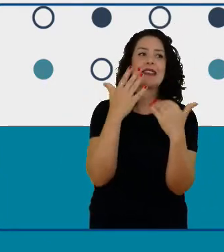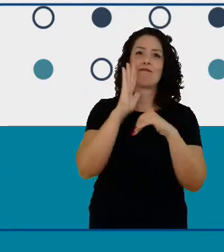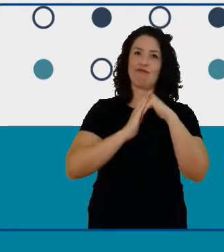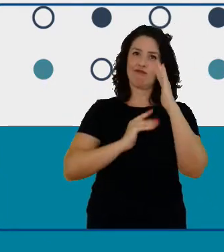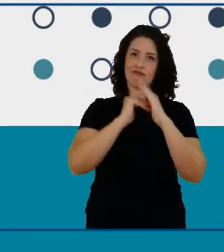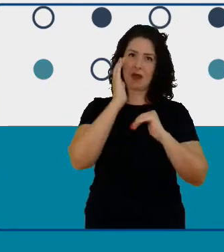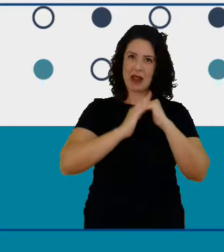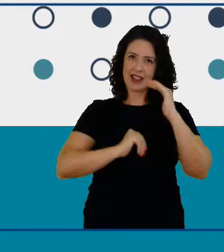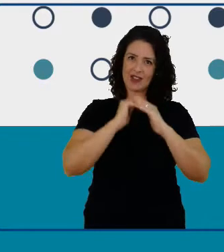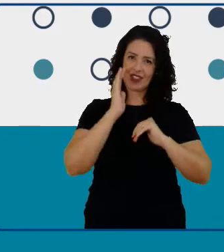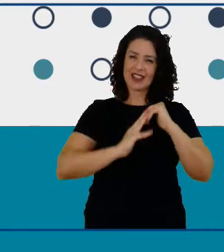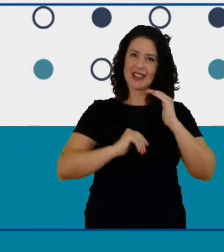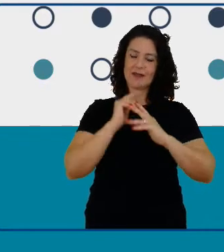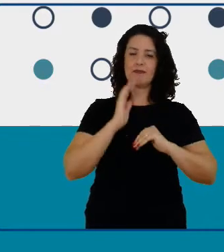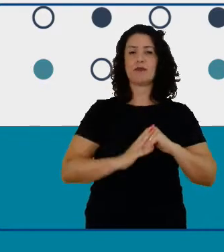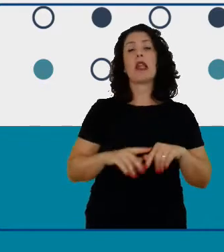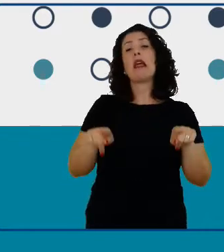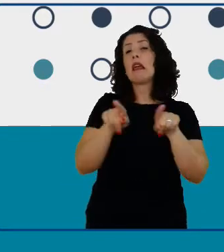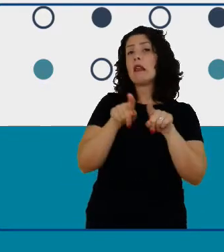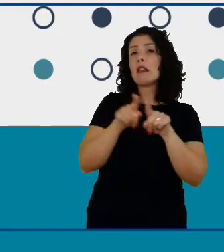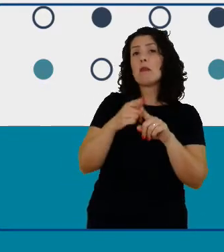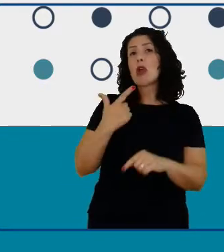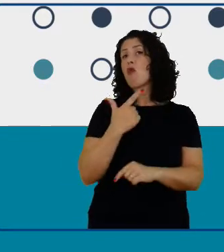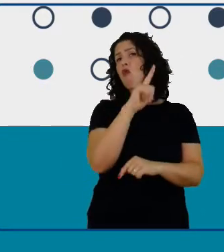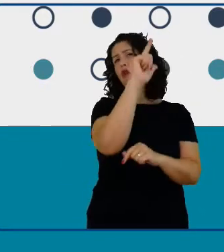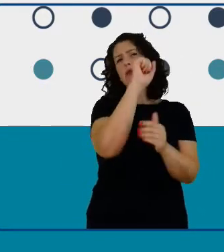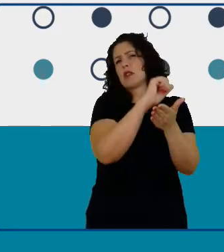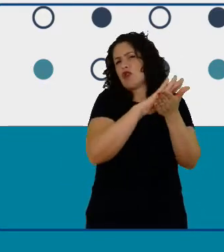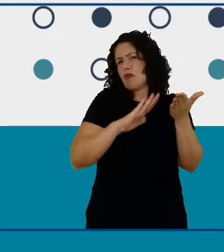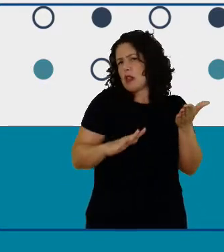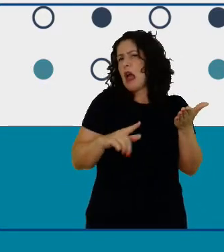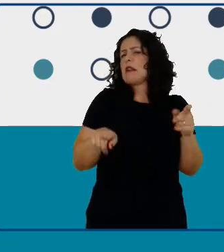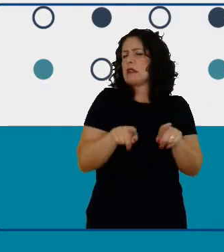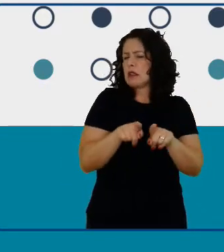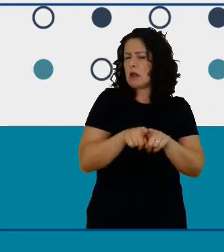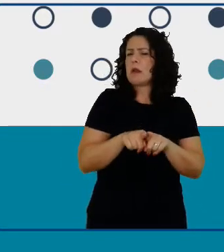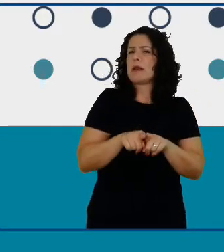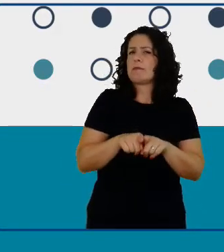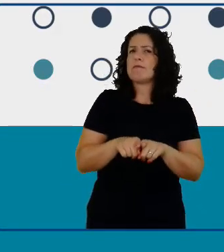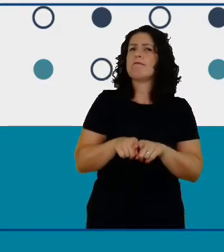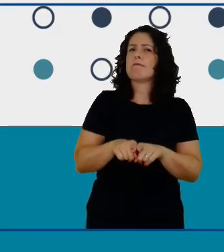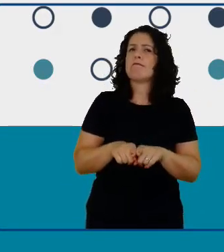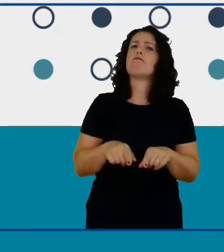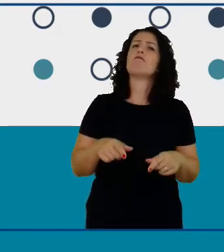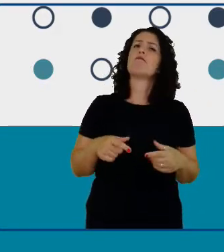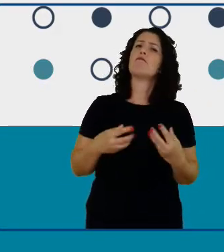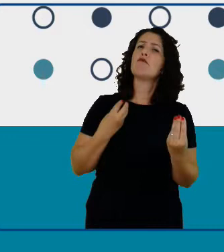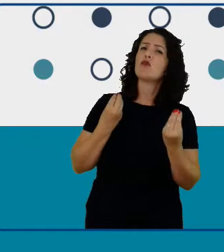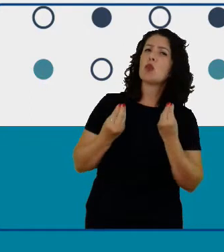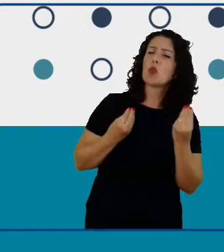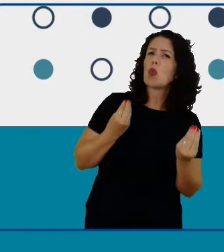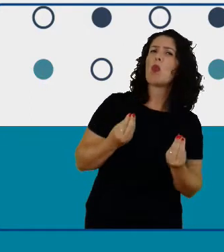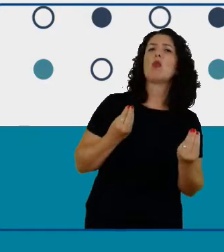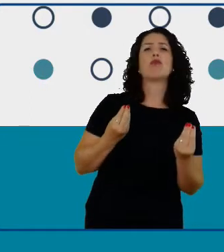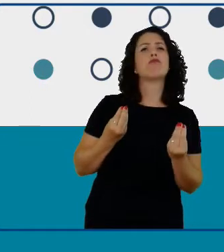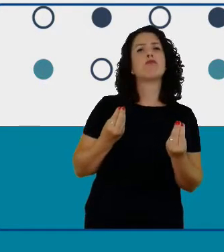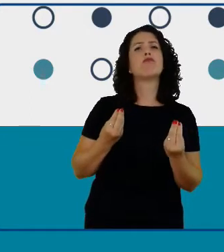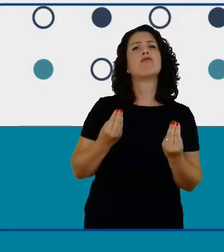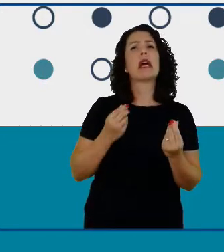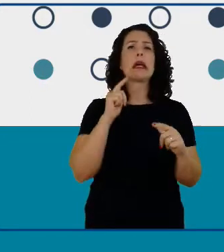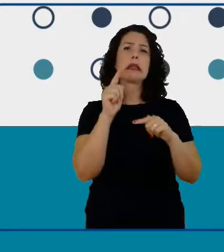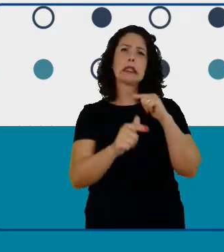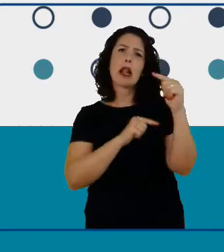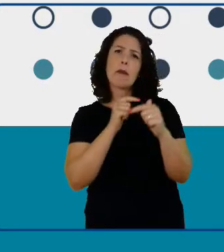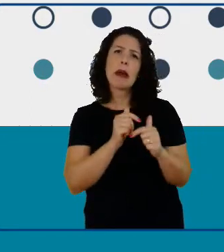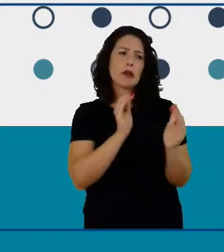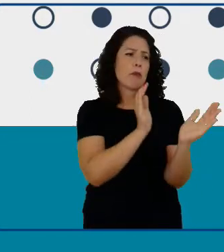e também sobre outras atividades em termos de trabalho de grupo